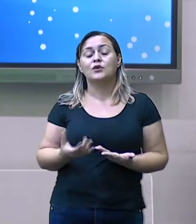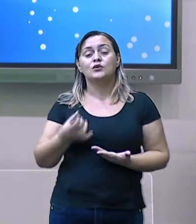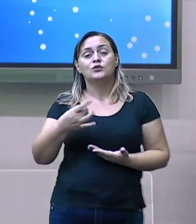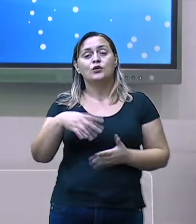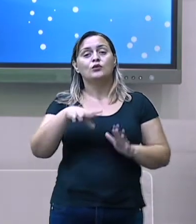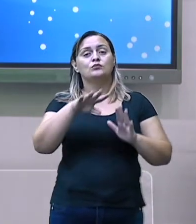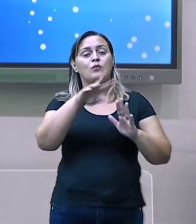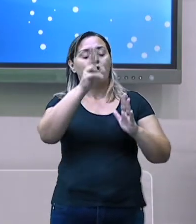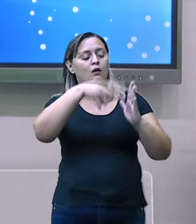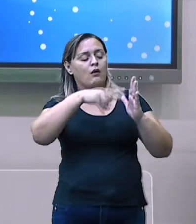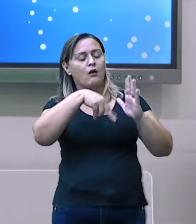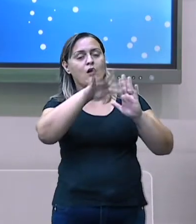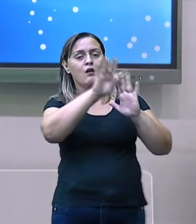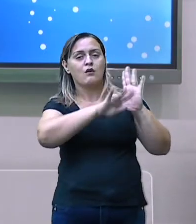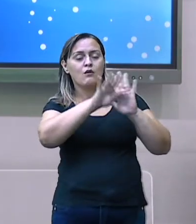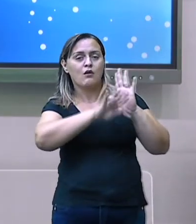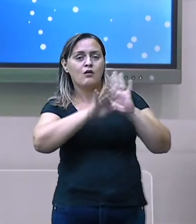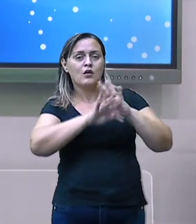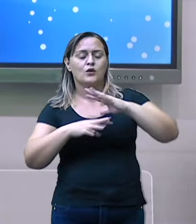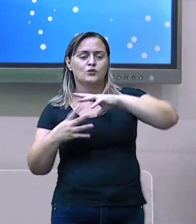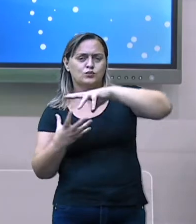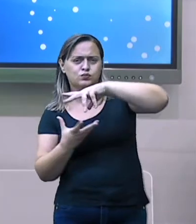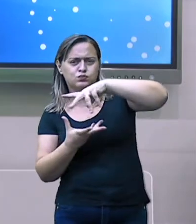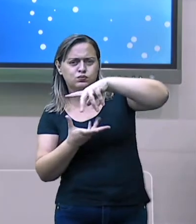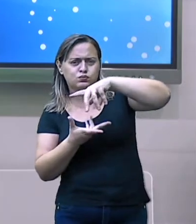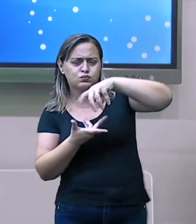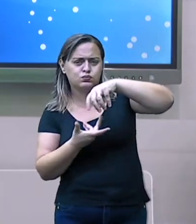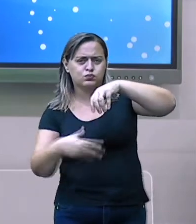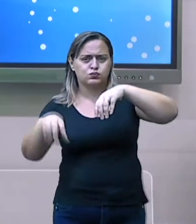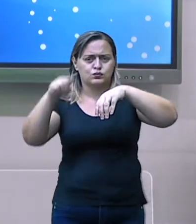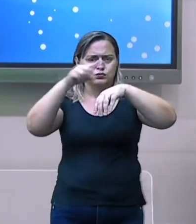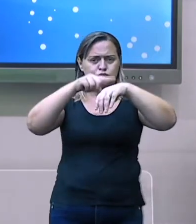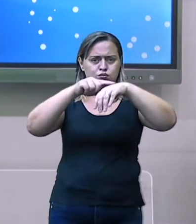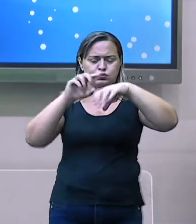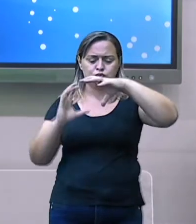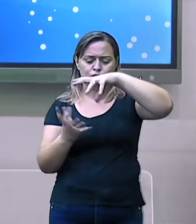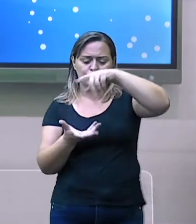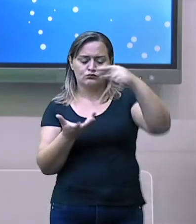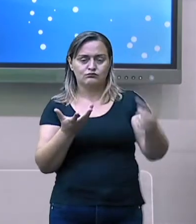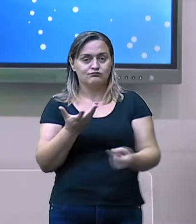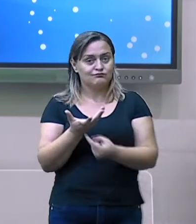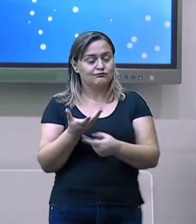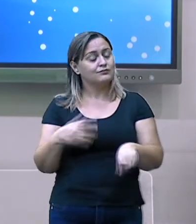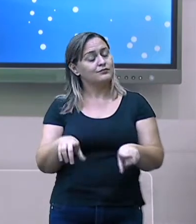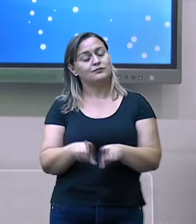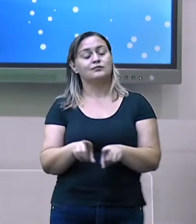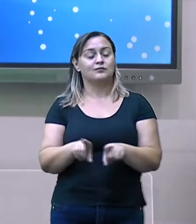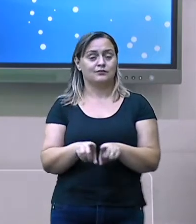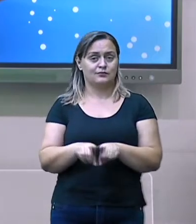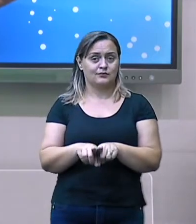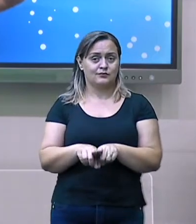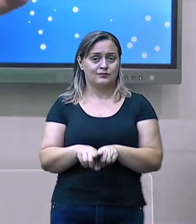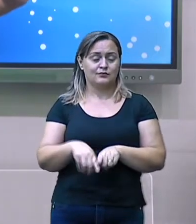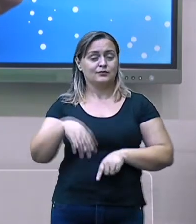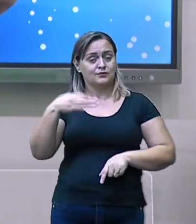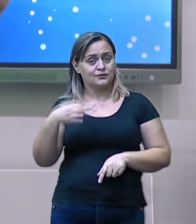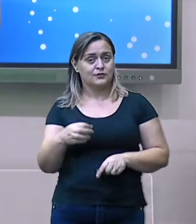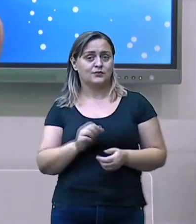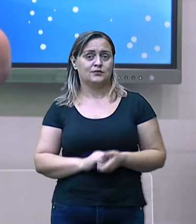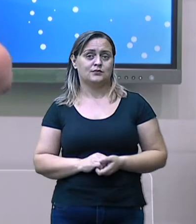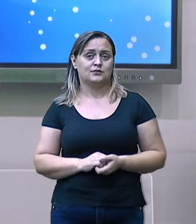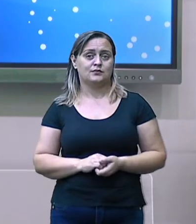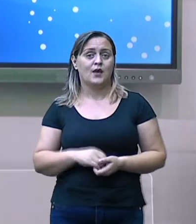Antártida. Essa riqueza, ela acaba sendo, para a sociedade,